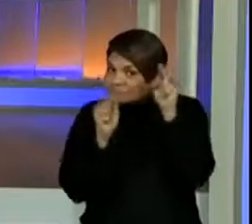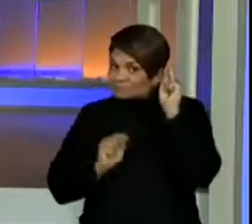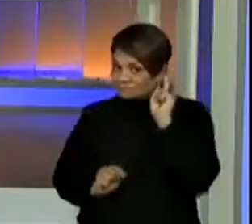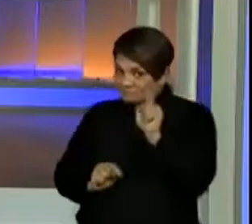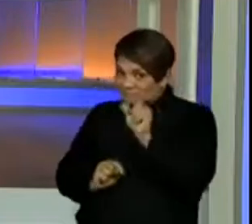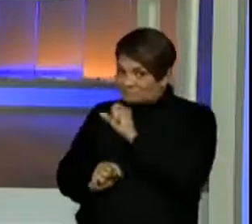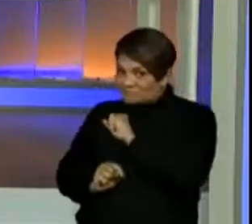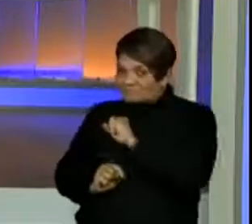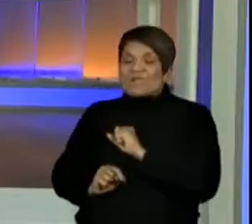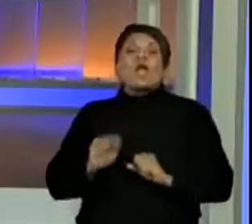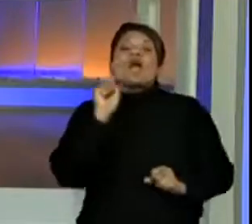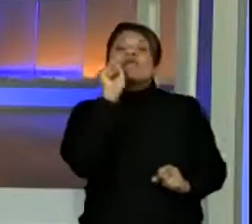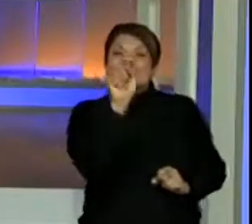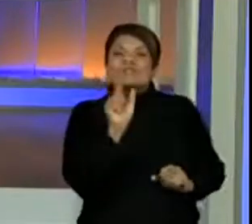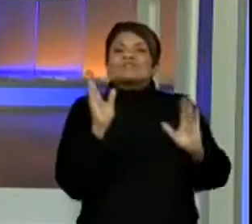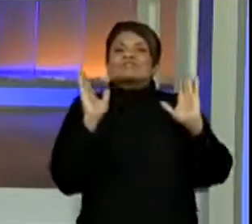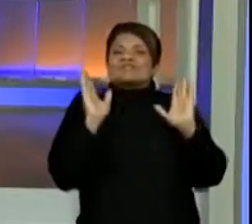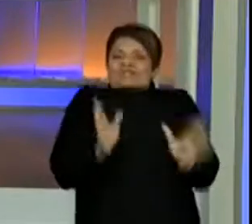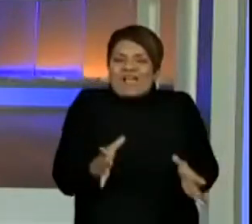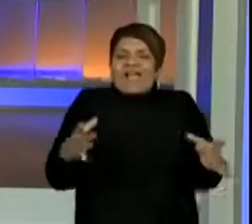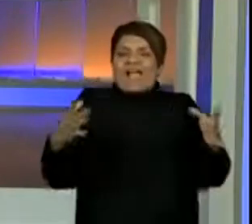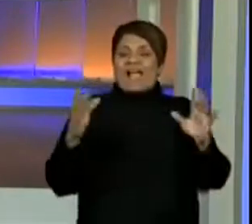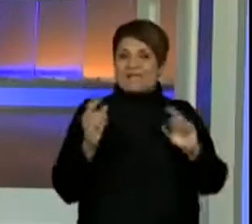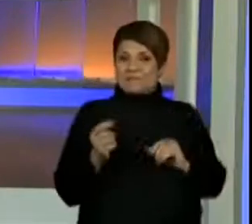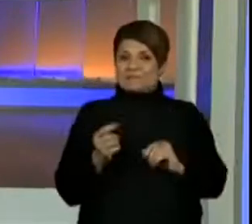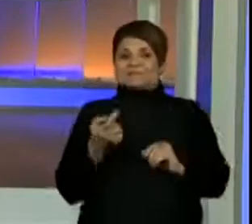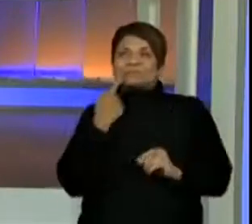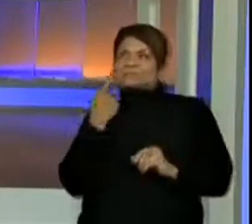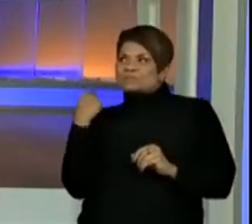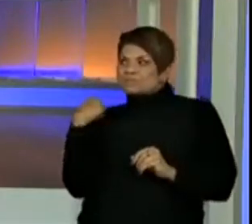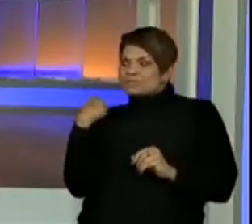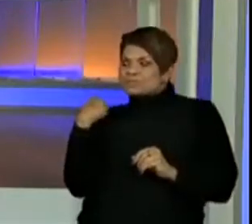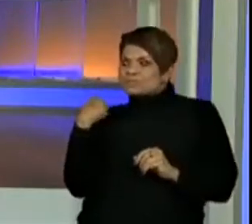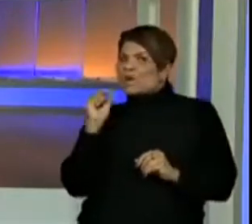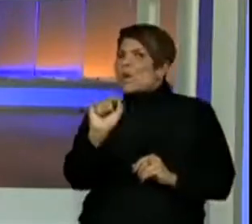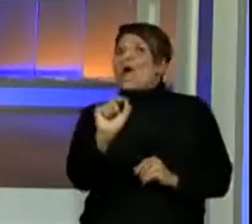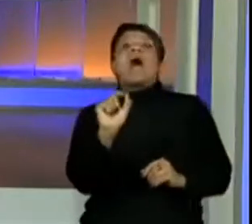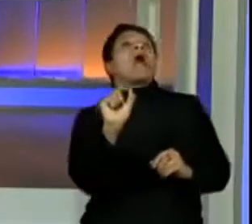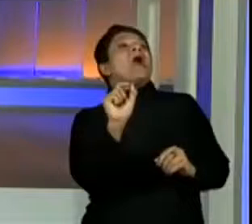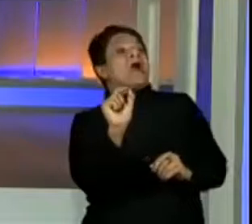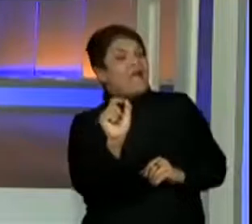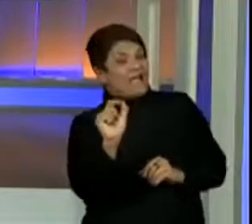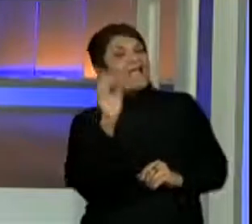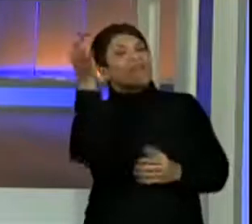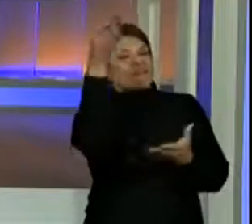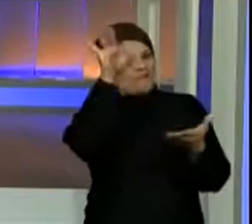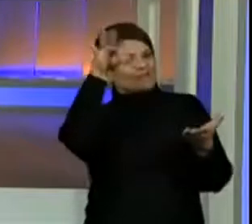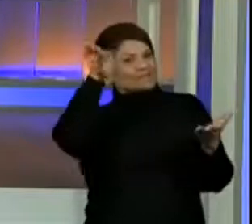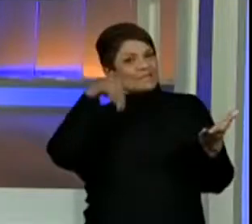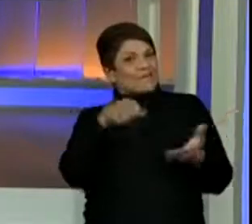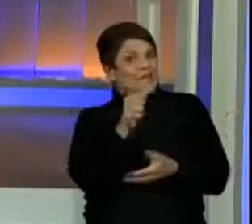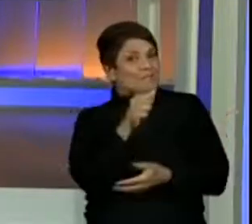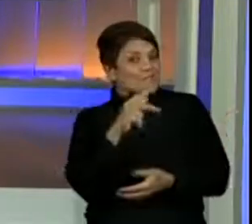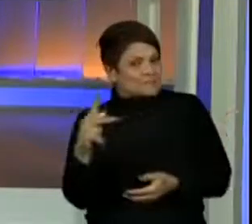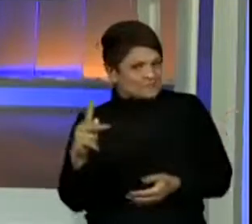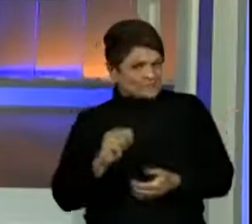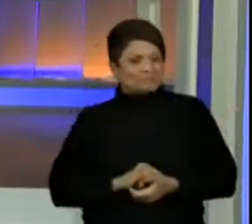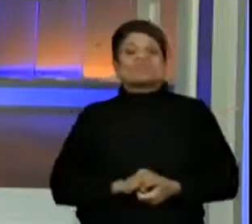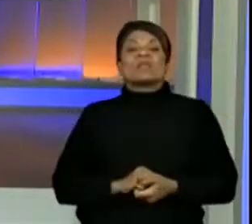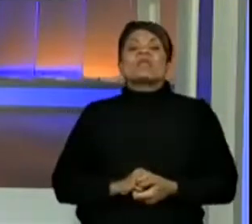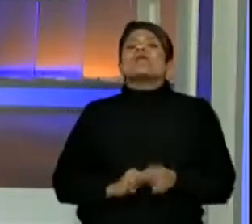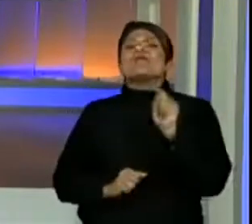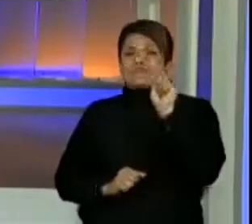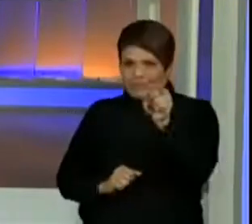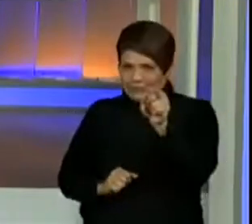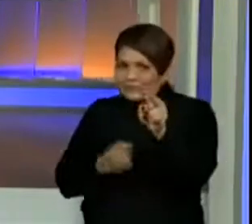Vocês acabaram agora a correção da AP. Todo mundo foi super bem? Olha lá,